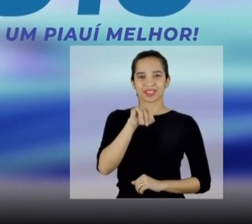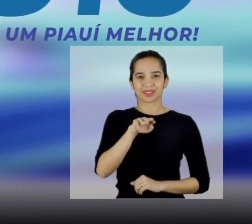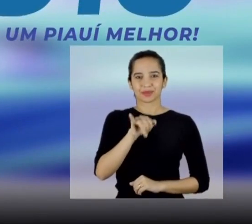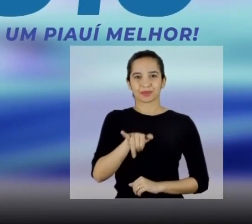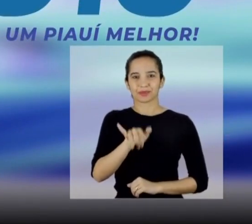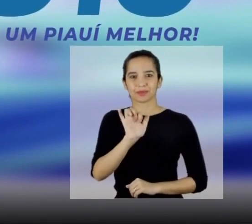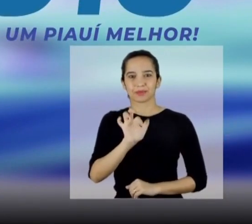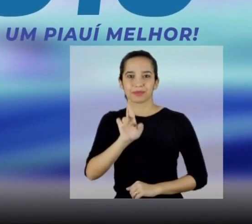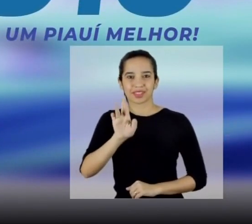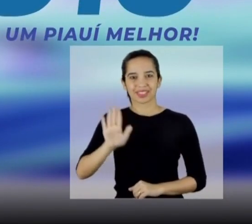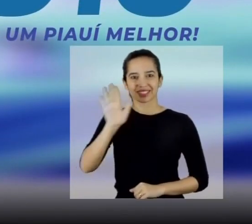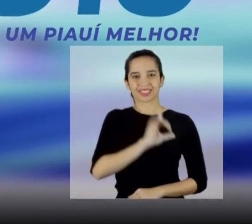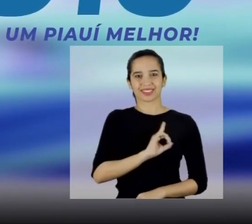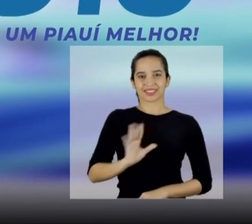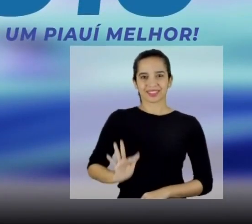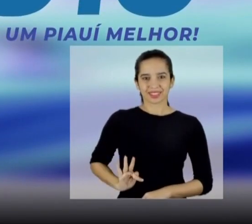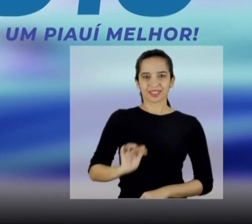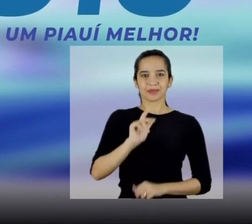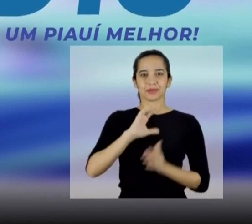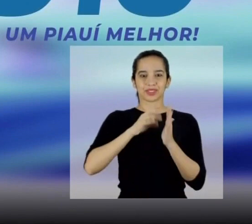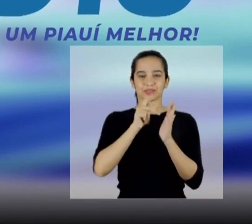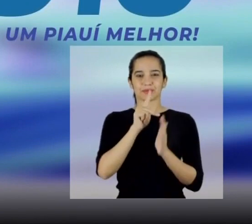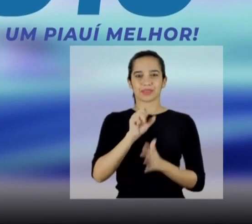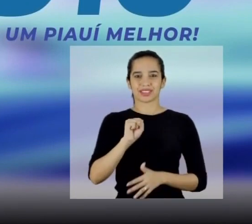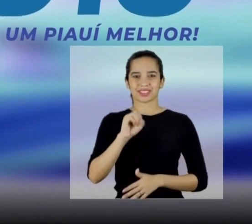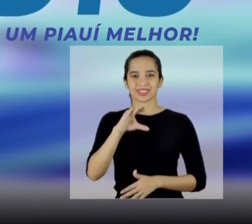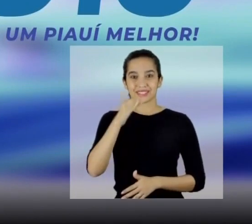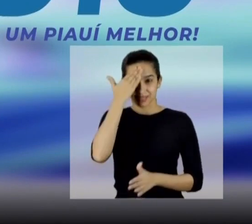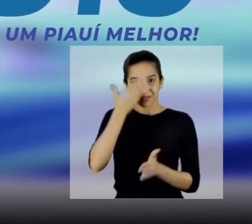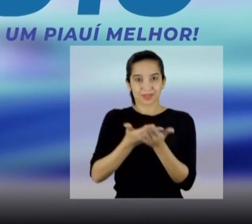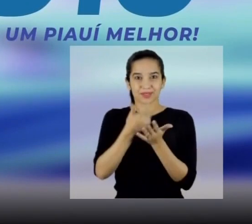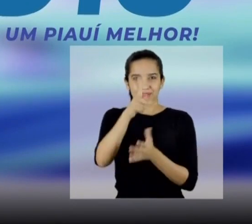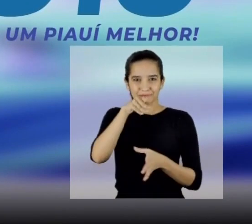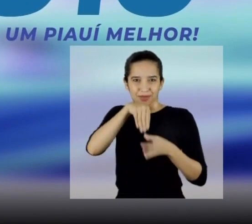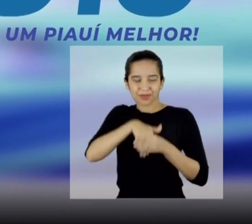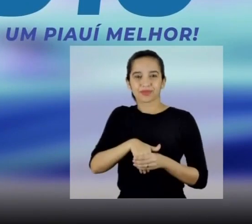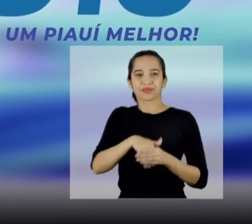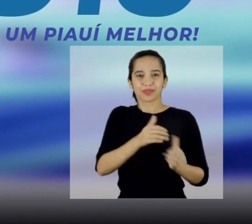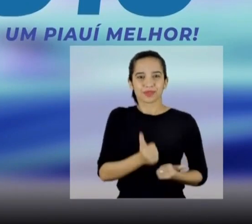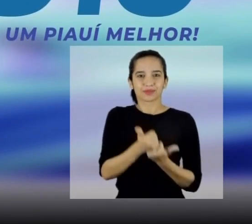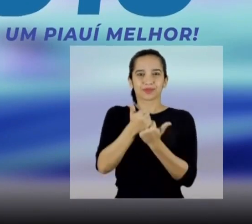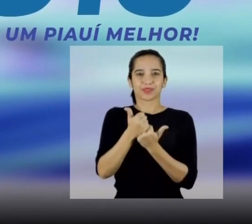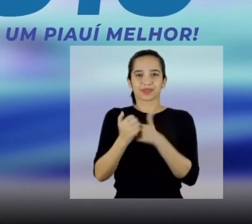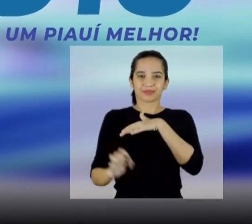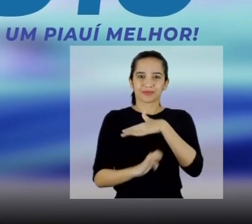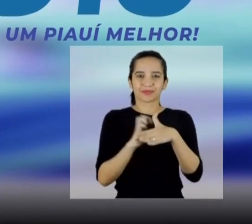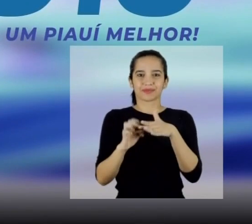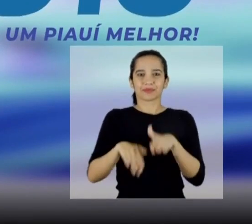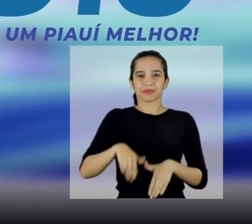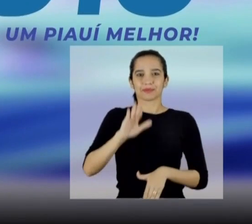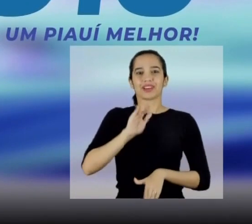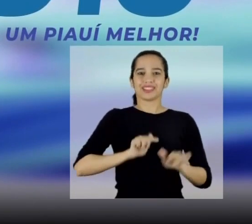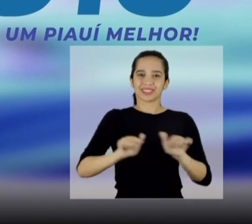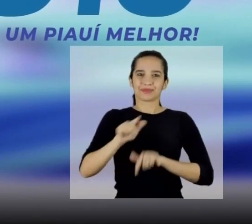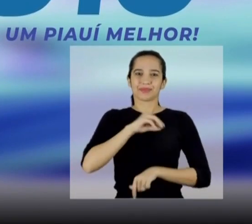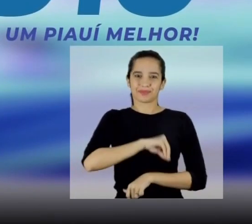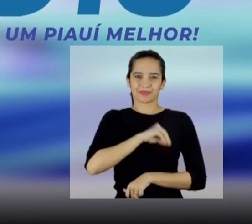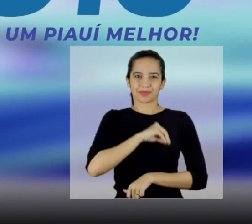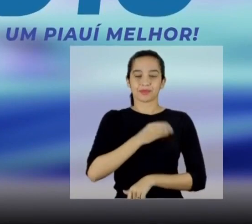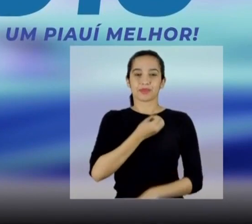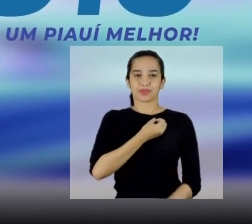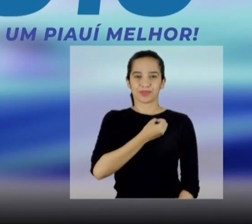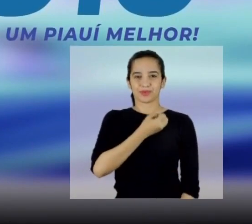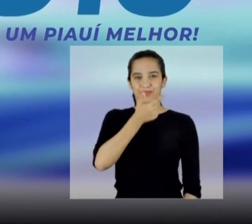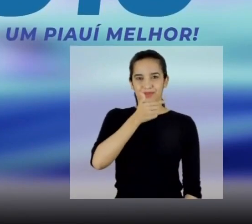candidato a deputado federal pelo PSC. Conto com seu voto para incentivar o empreendedorismo e gerar mais emprego e